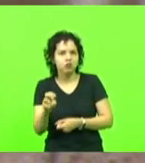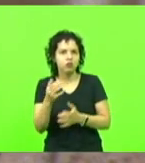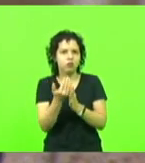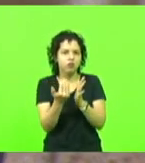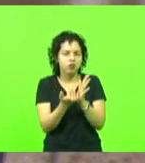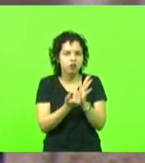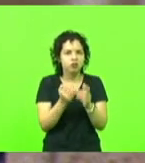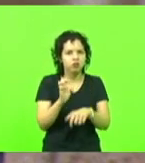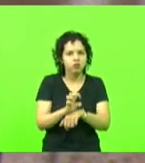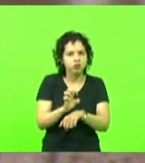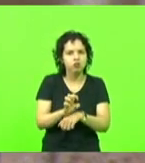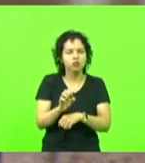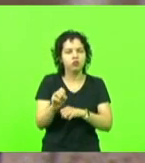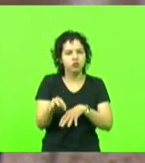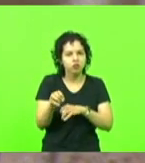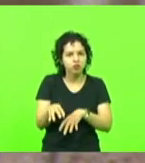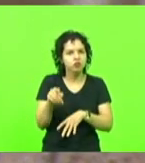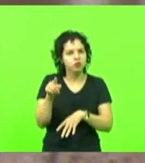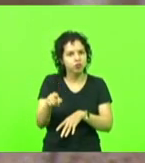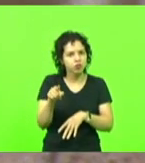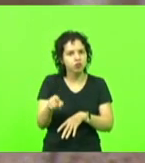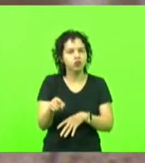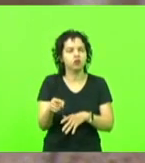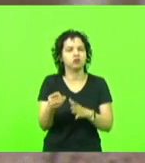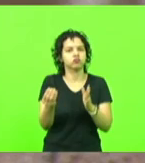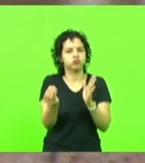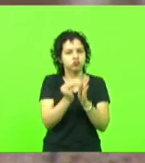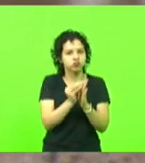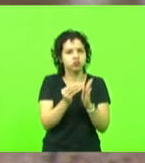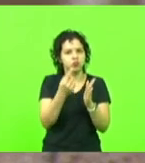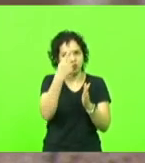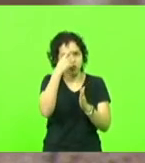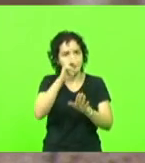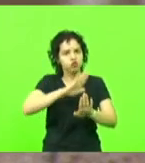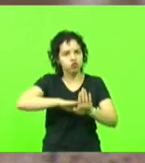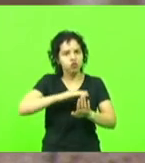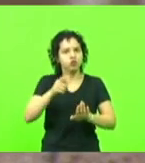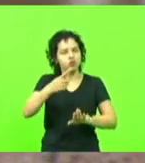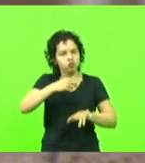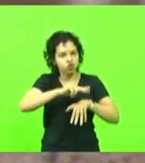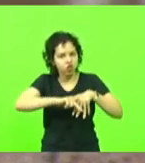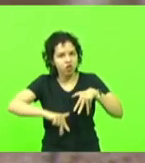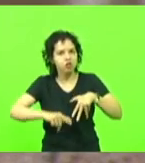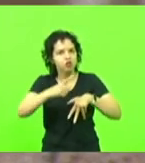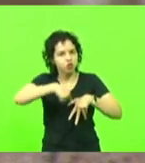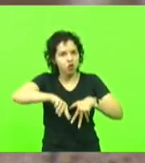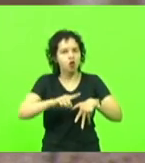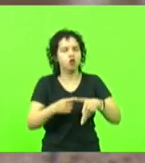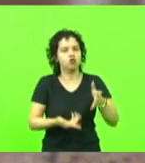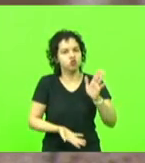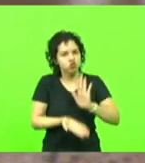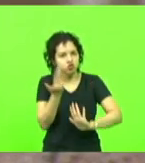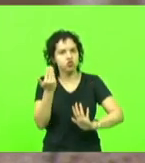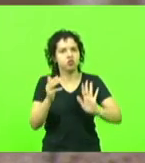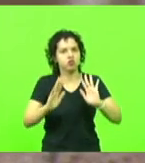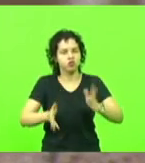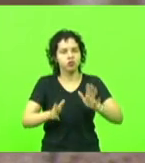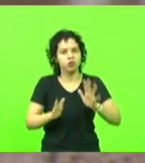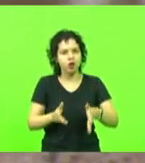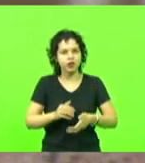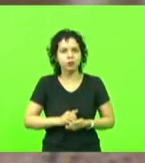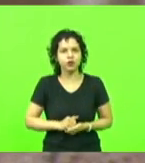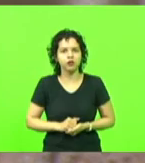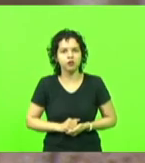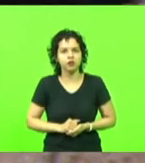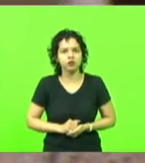lá estava a proposta de ideologia de gênero, nós já retiramos essa questão do Plano Estadual de Educação e agora